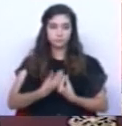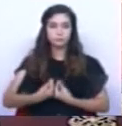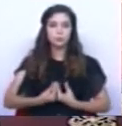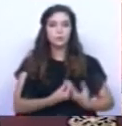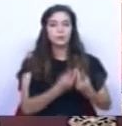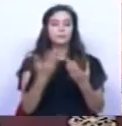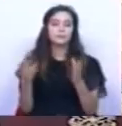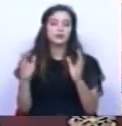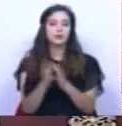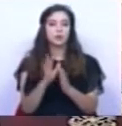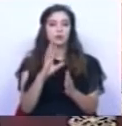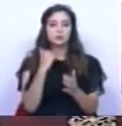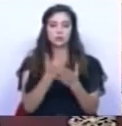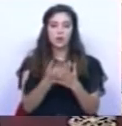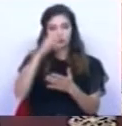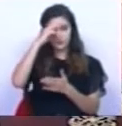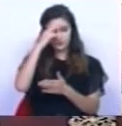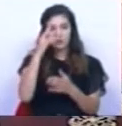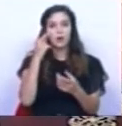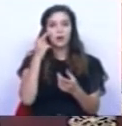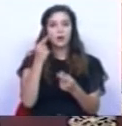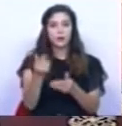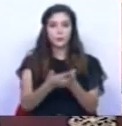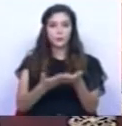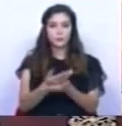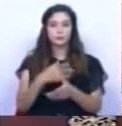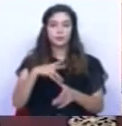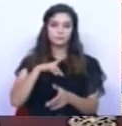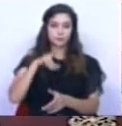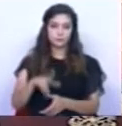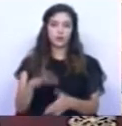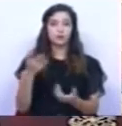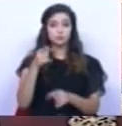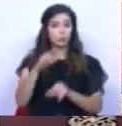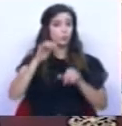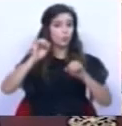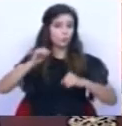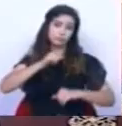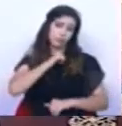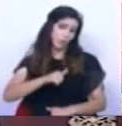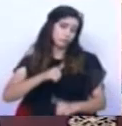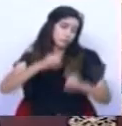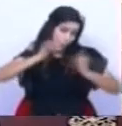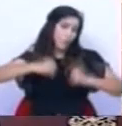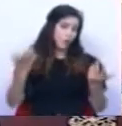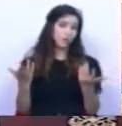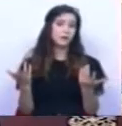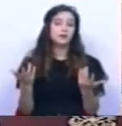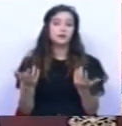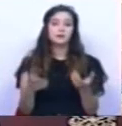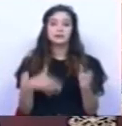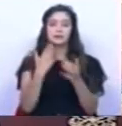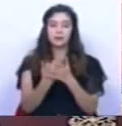que contribuem com o seu esforço para a economia nacional, que concordará que, neste ambiente geral, criou condições